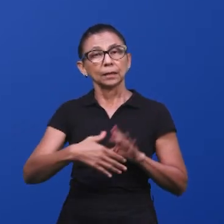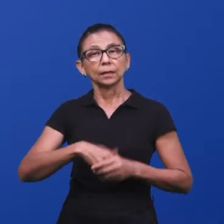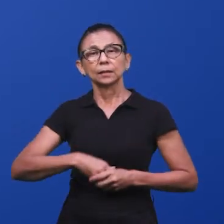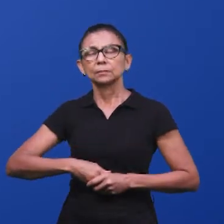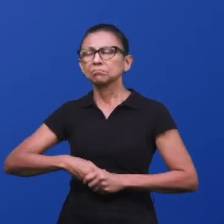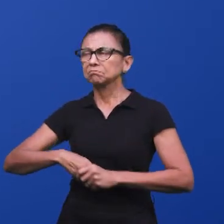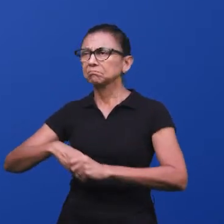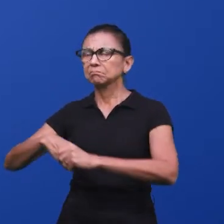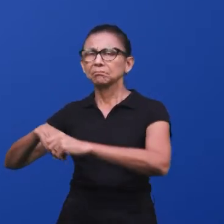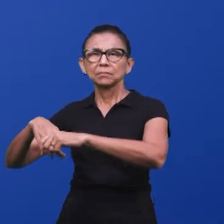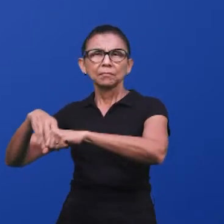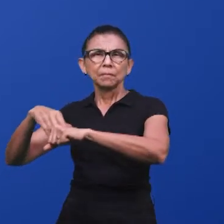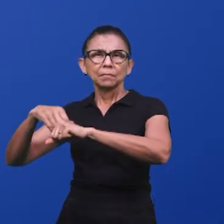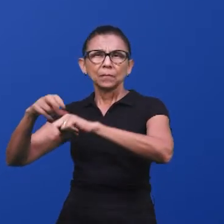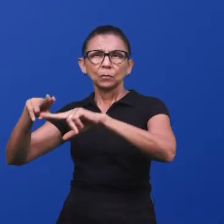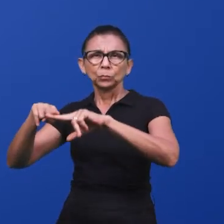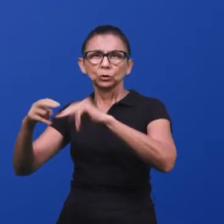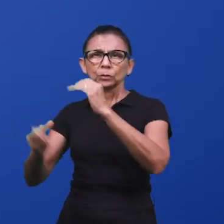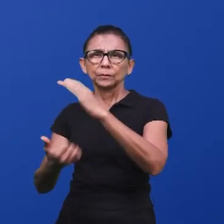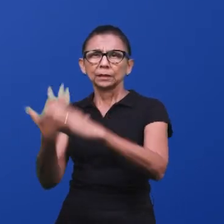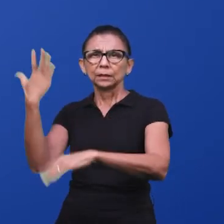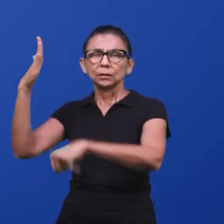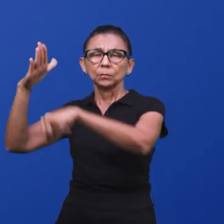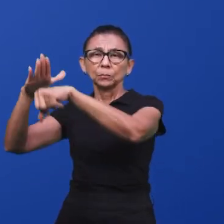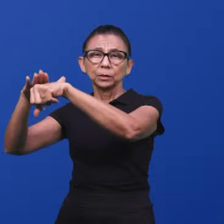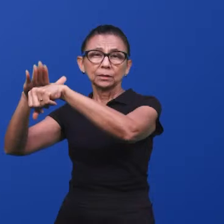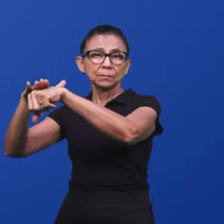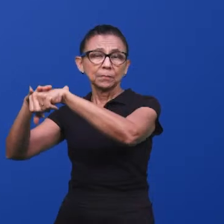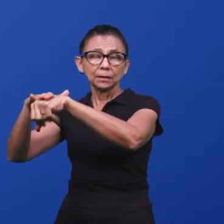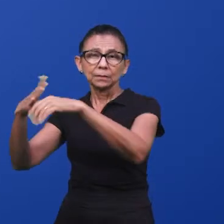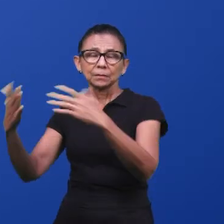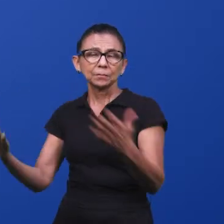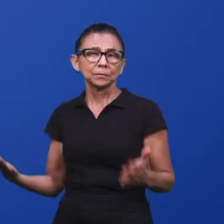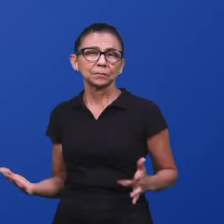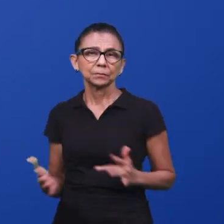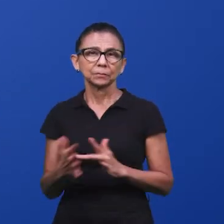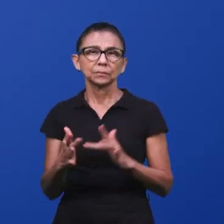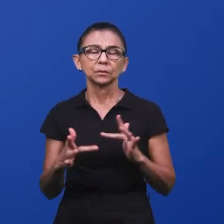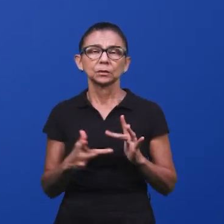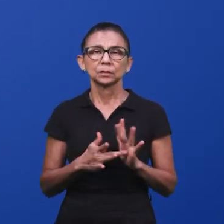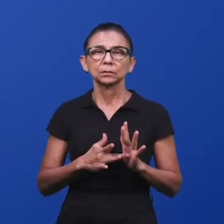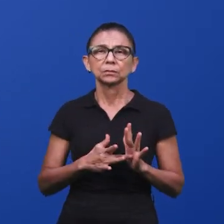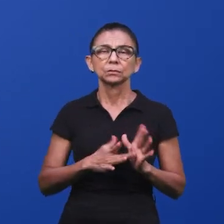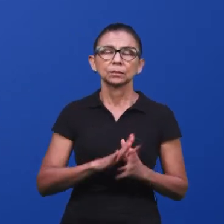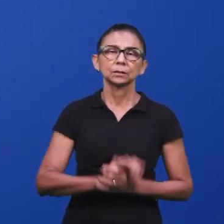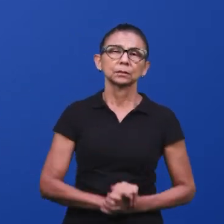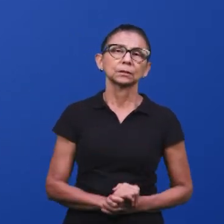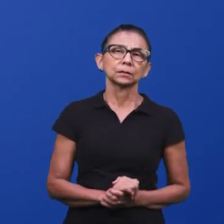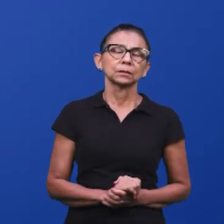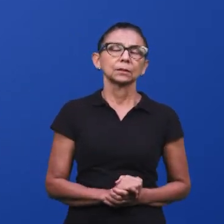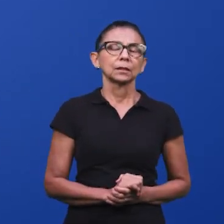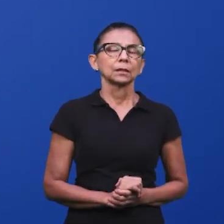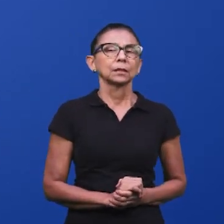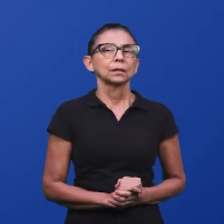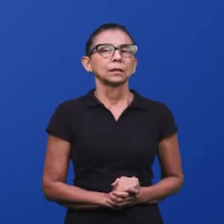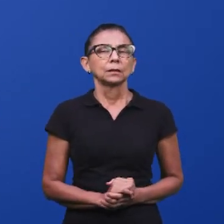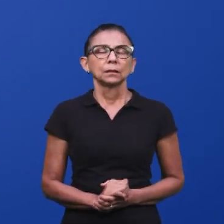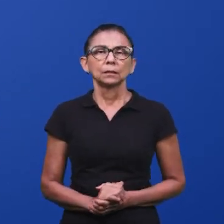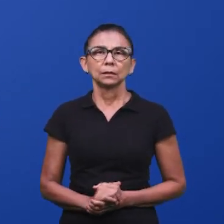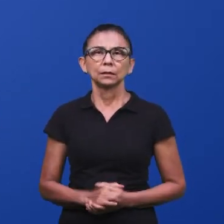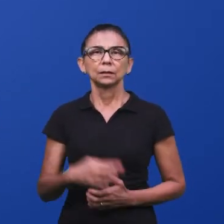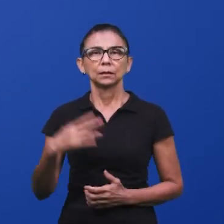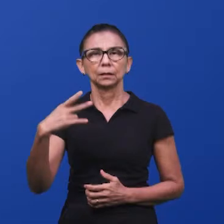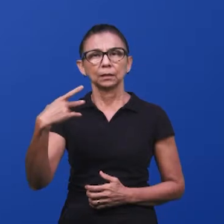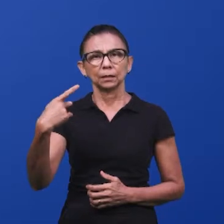tudo foi feito por Ele, nada sem Ele foi feito. Ou seja, Jesus é esta palavra. Ele é o